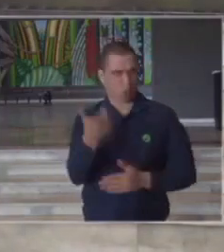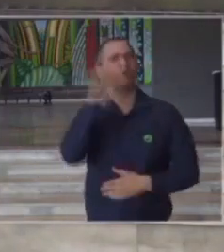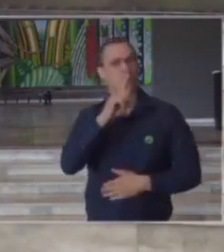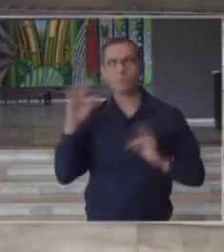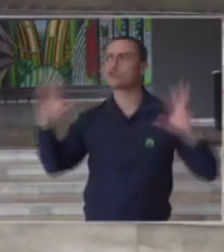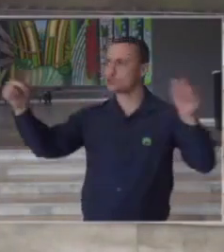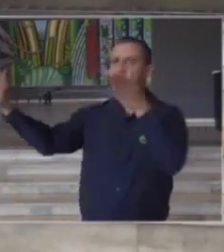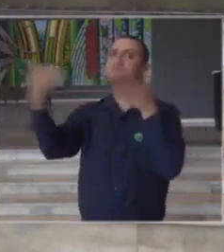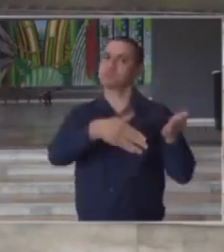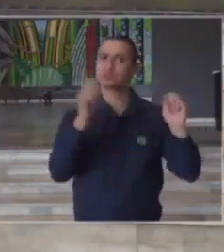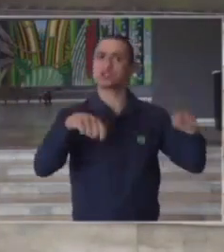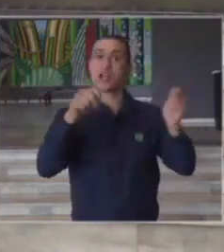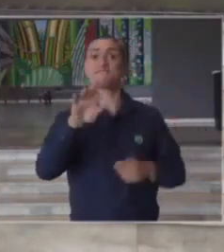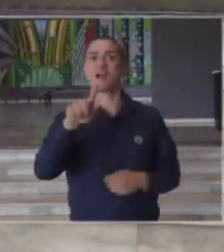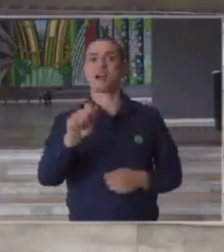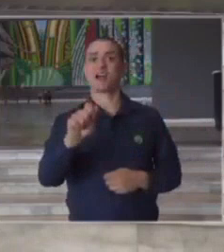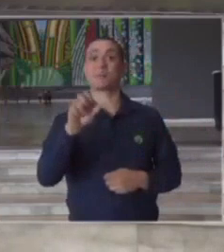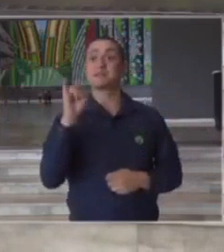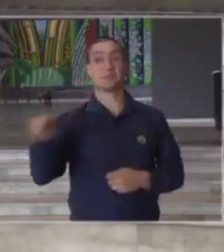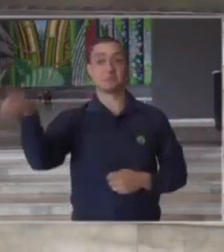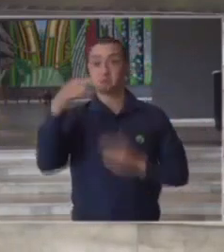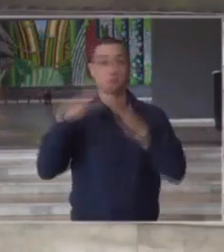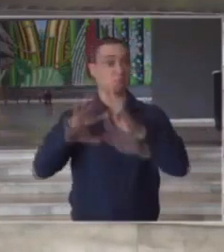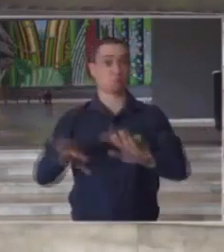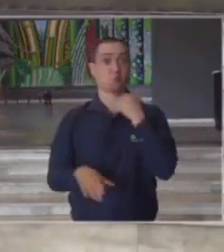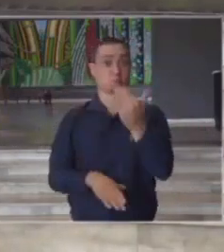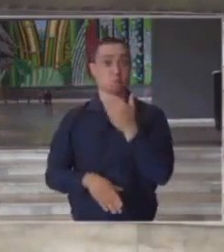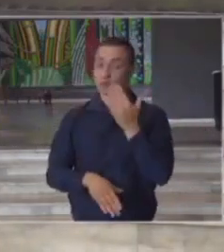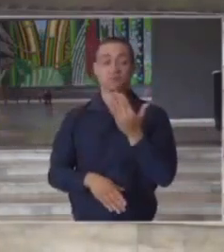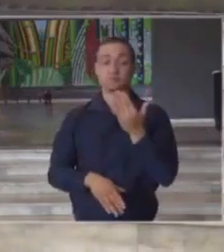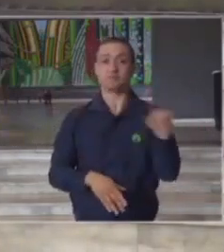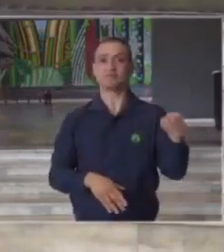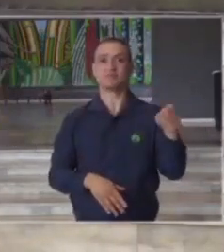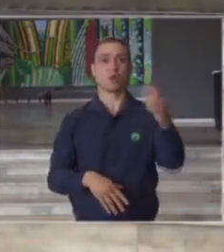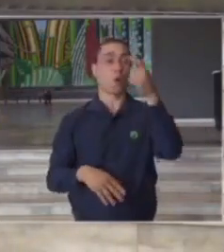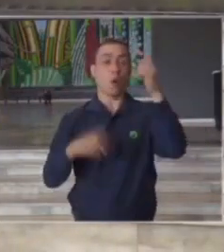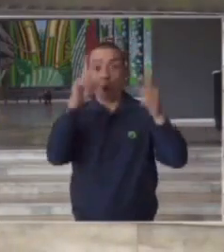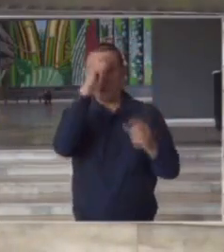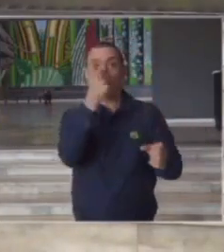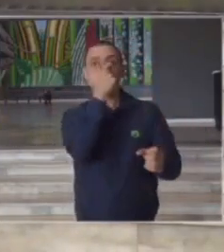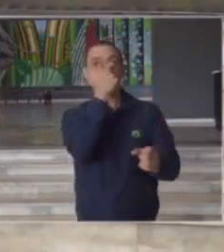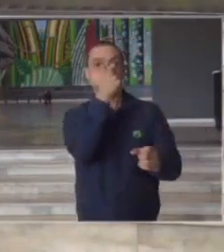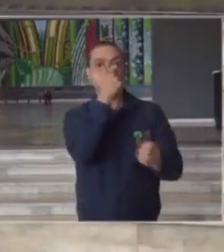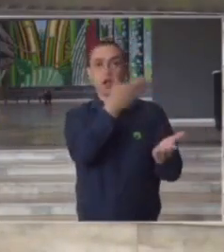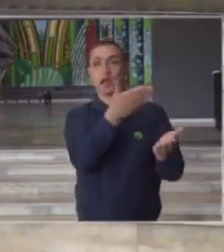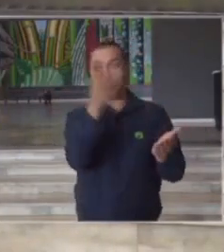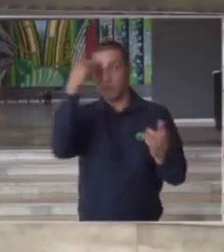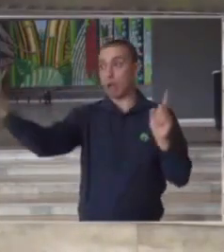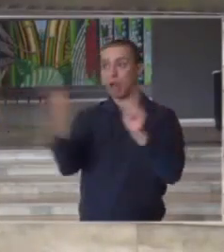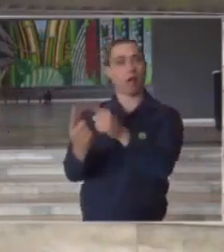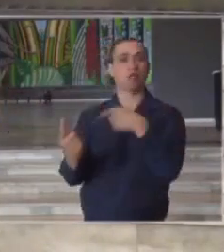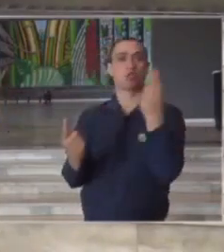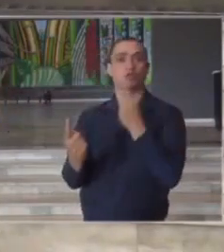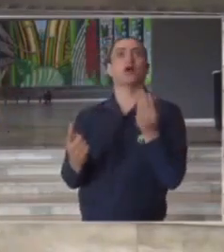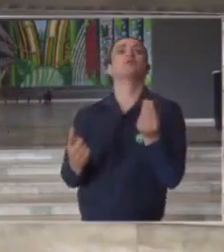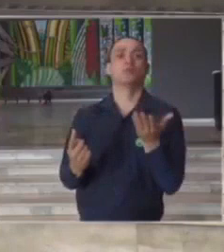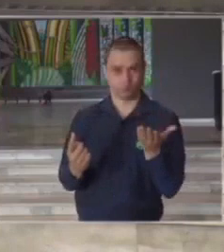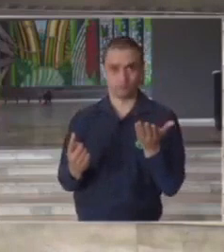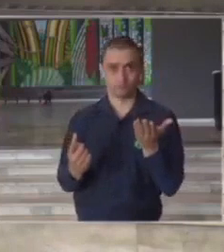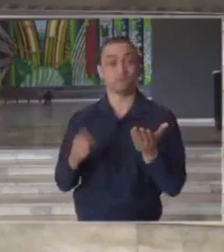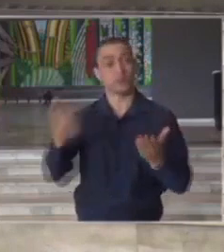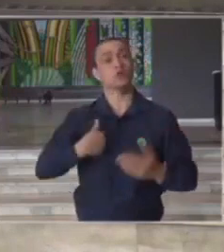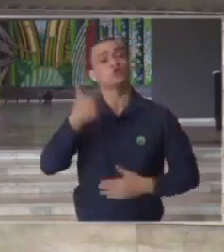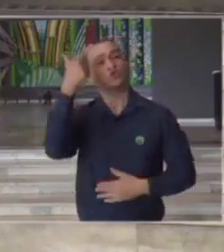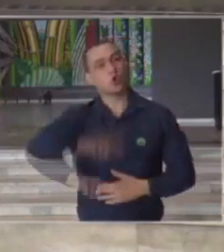aqui na cidade de São Paulo se as pessoas não colaborarem com o isolamento então a gente faz mais uma vez aqui um